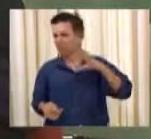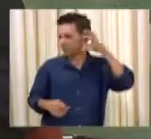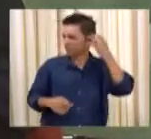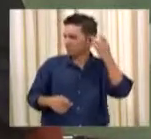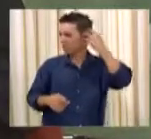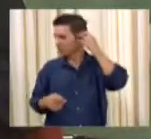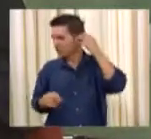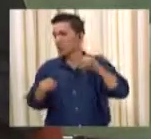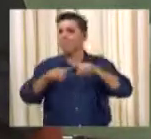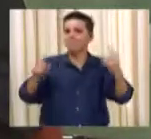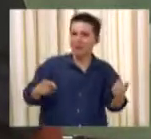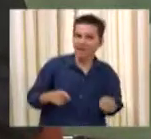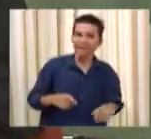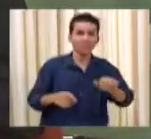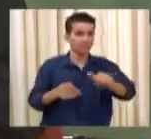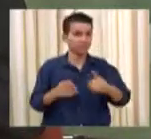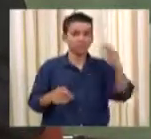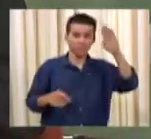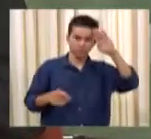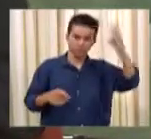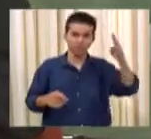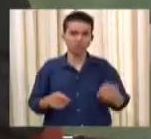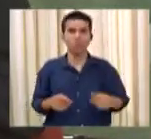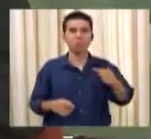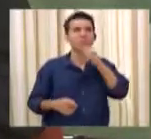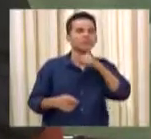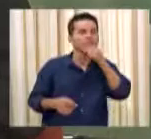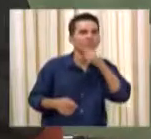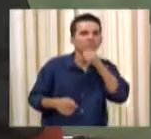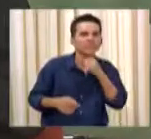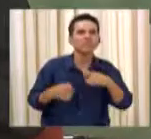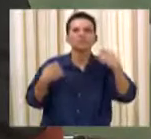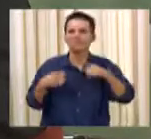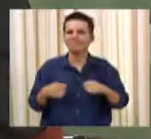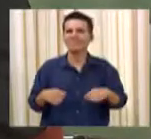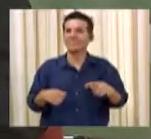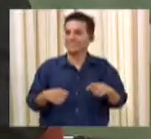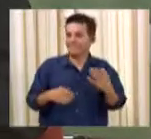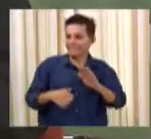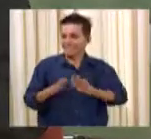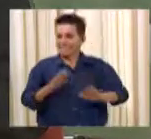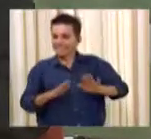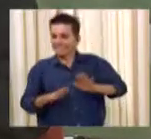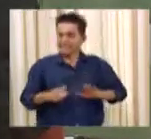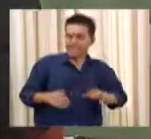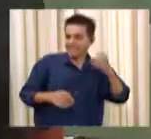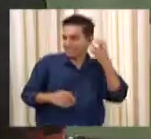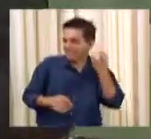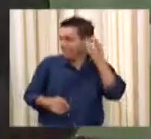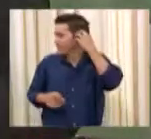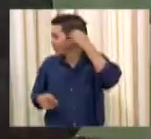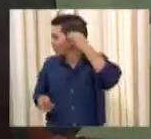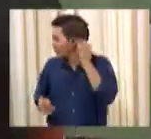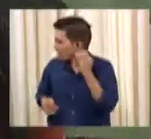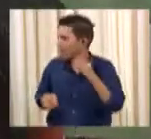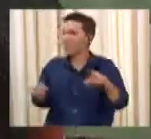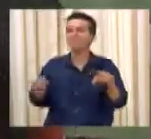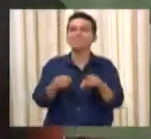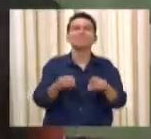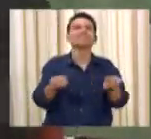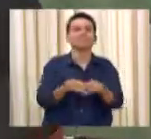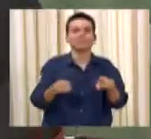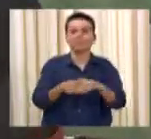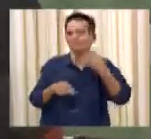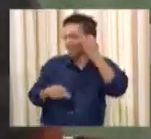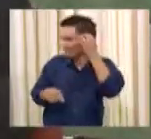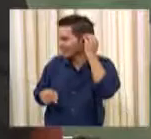uma certa resistência, sim, a colocar o aparelho. O aparelho, ele também não é uma mágica, no sentido de que coloquei e